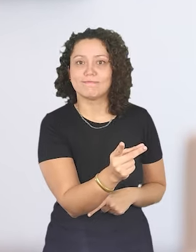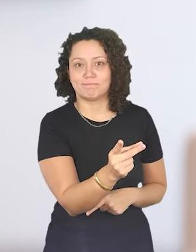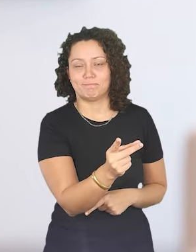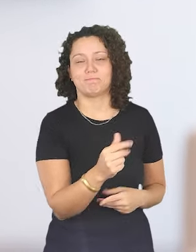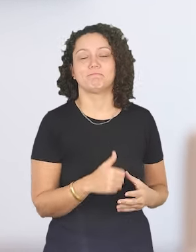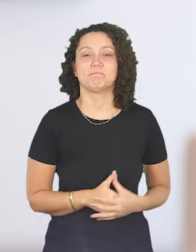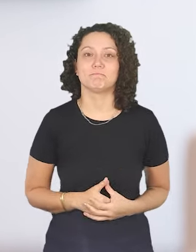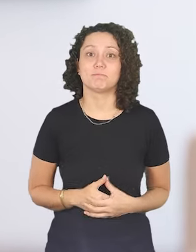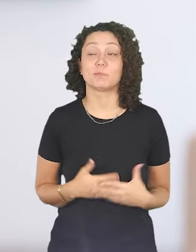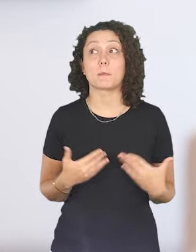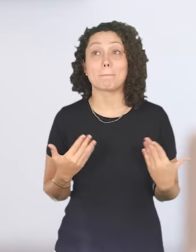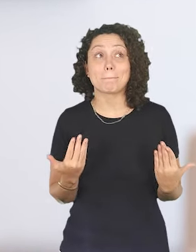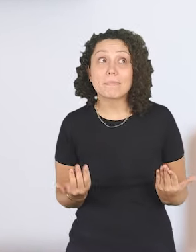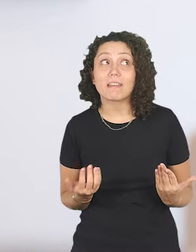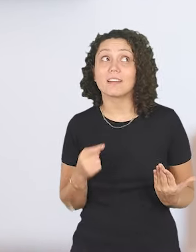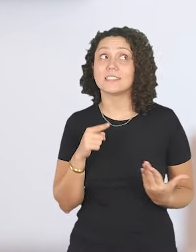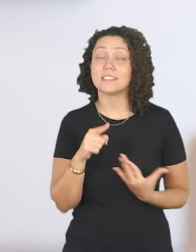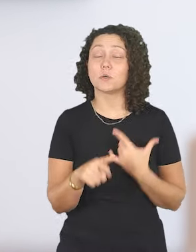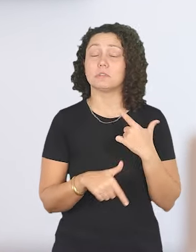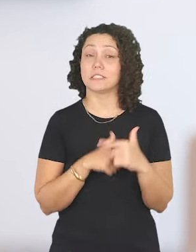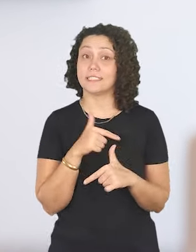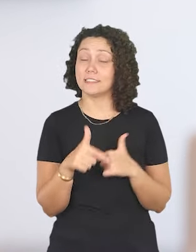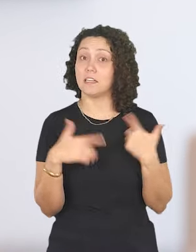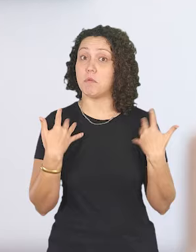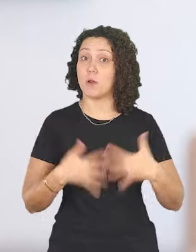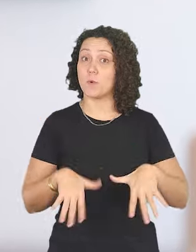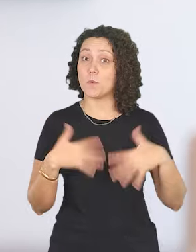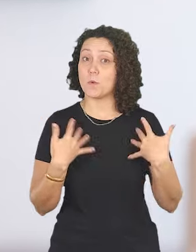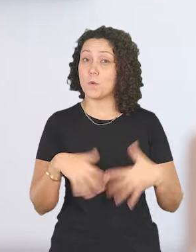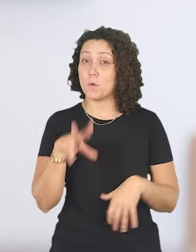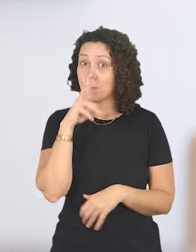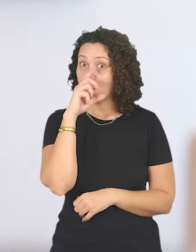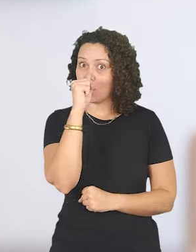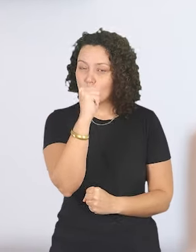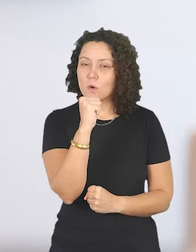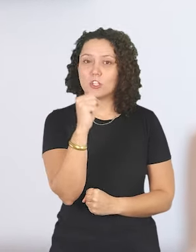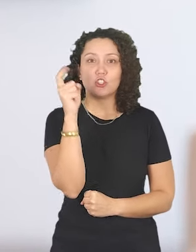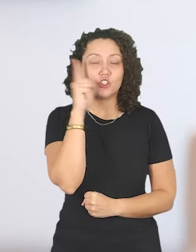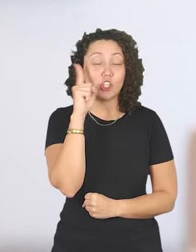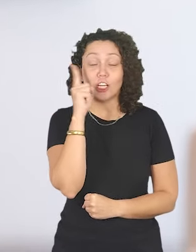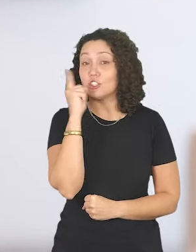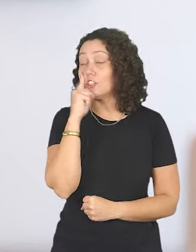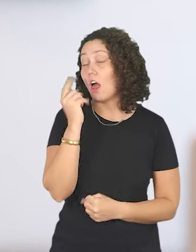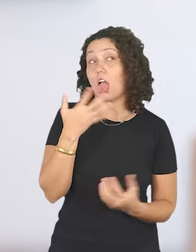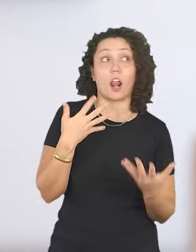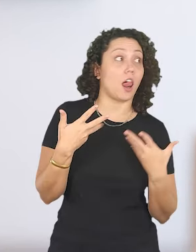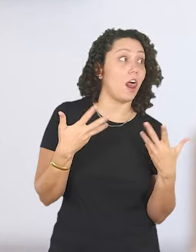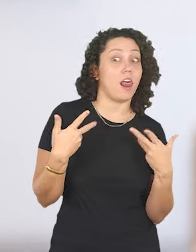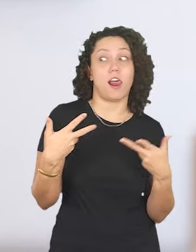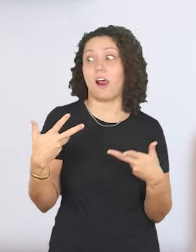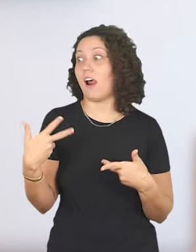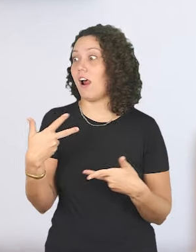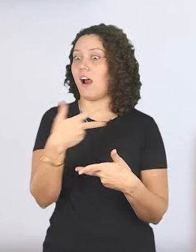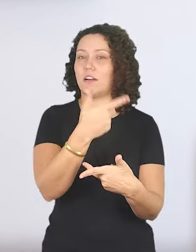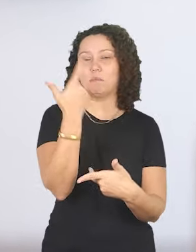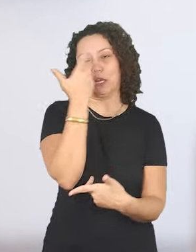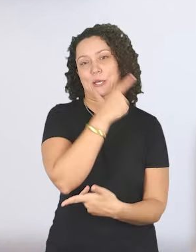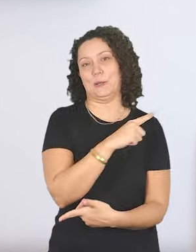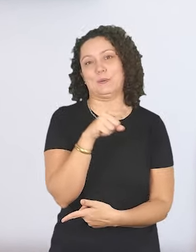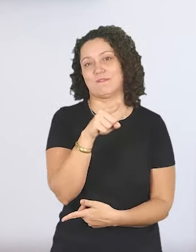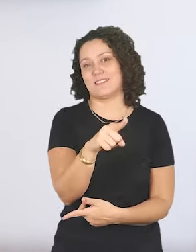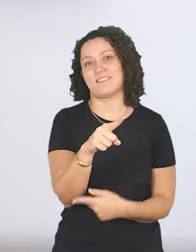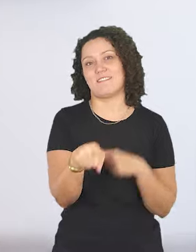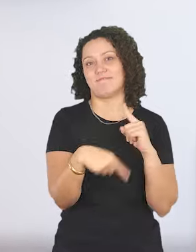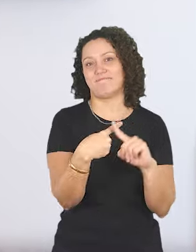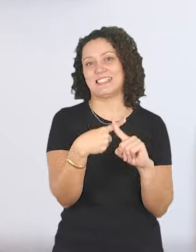os museólogos, né? Então, é um trabalho bem intenso, é um dia a dia no corre-corre para